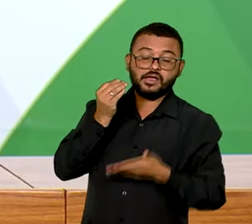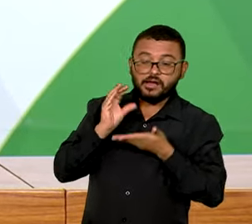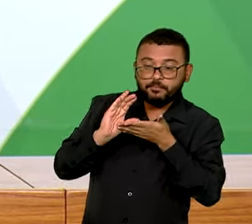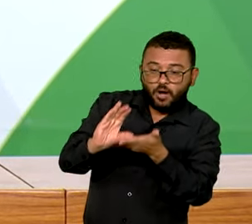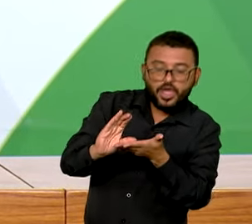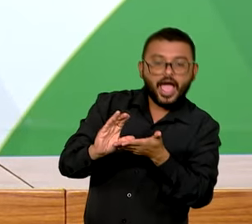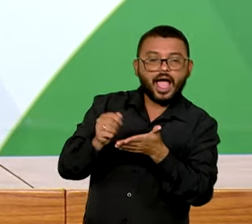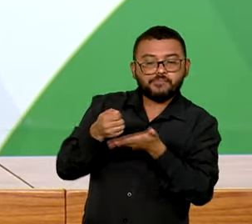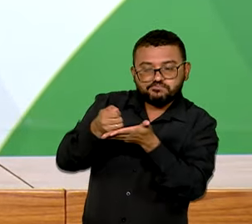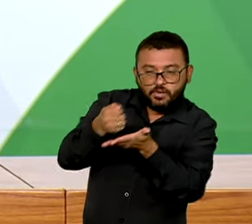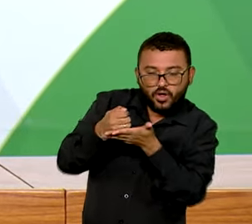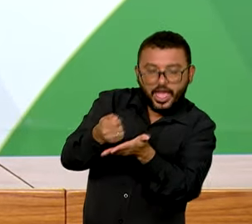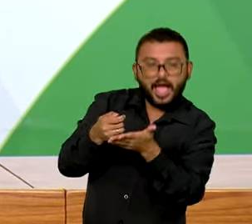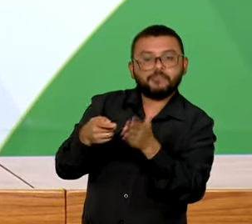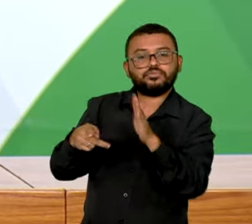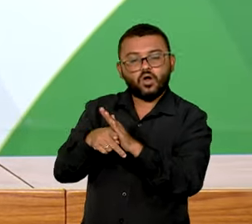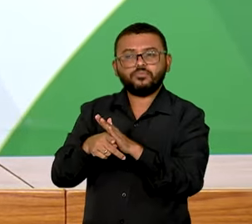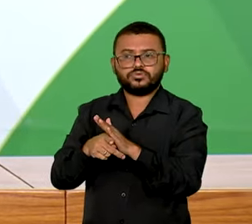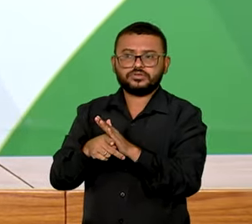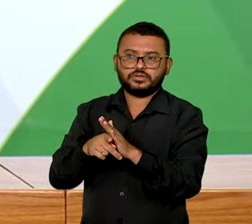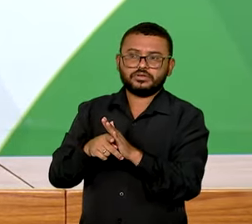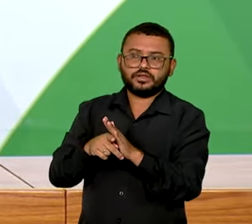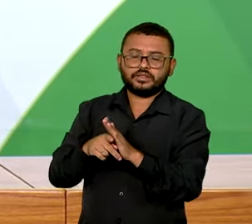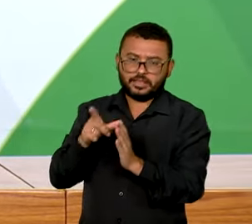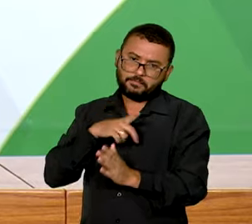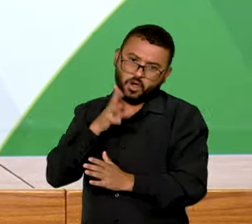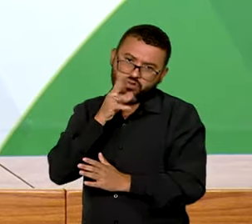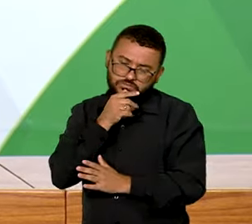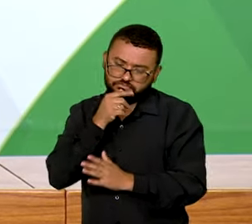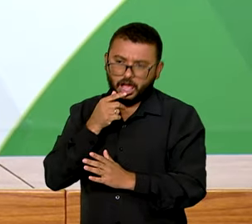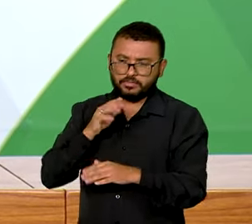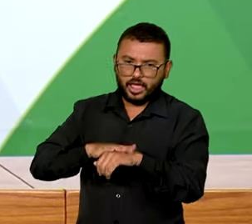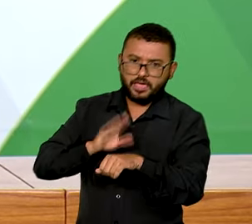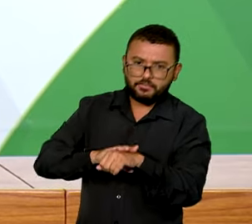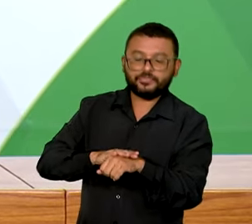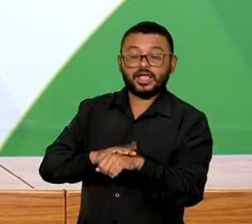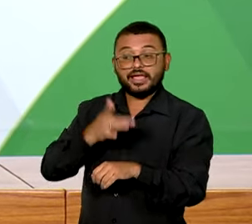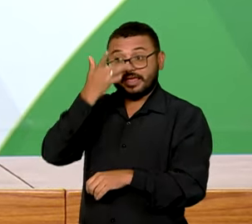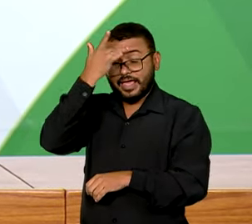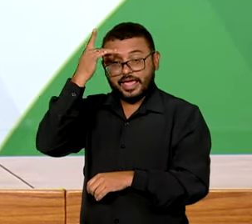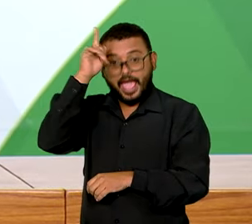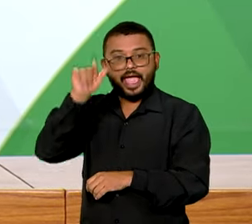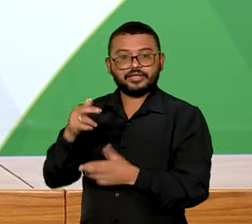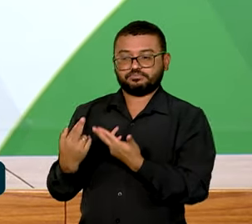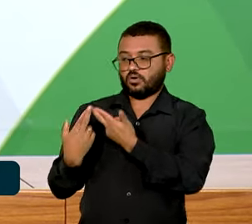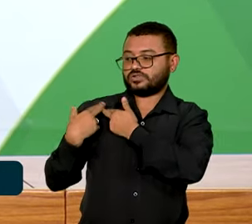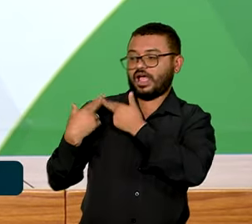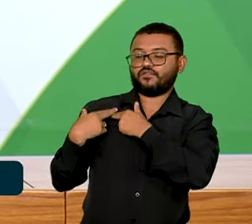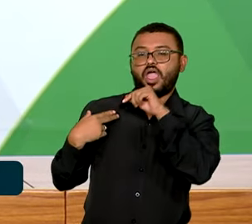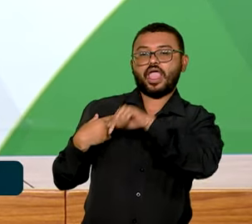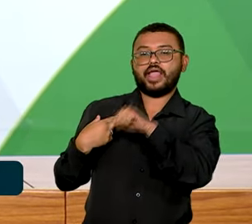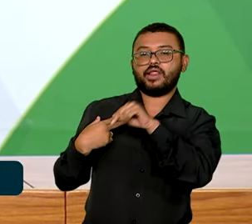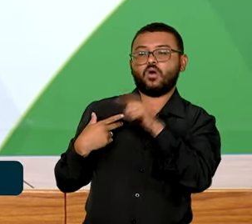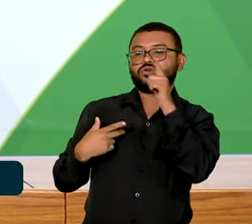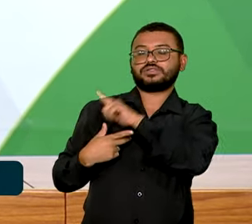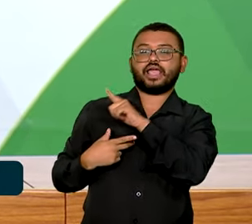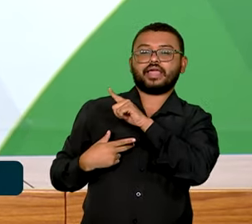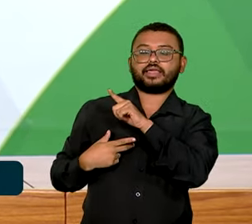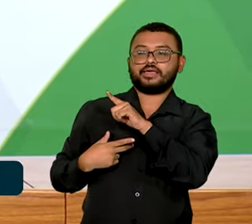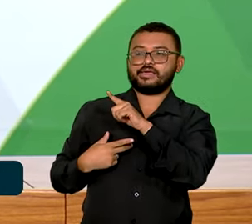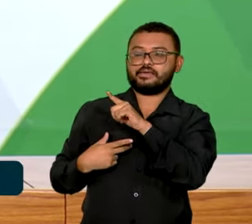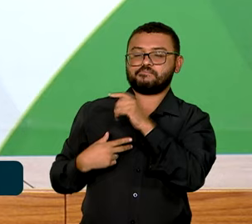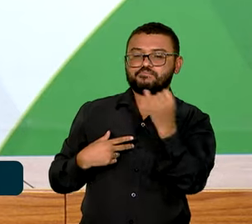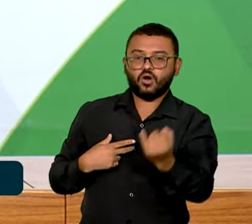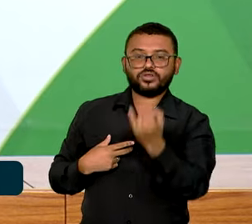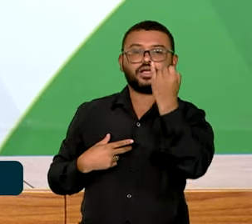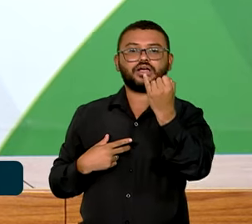esses projetos, um financiamento de longo prazo, onde aquele que lidera o projeto vai emitir títulos e